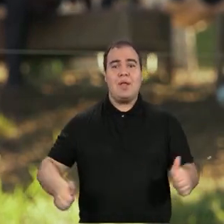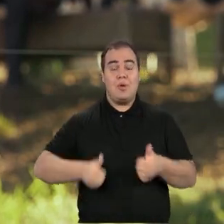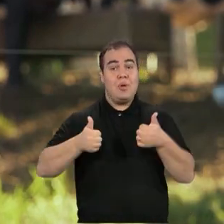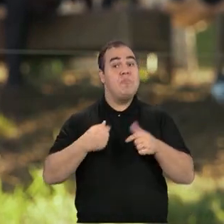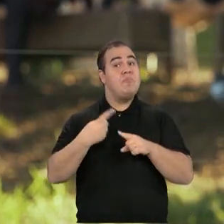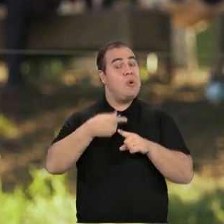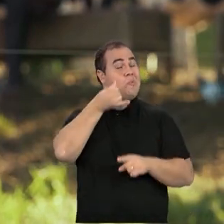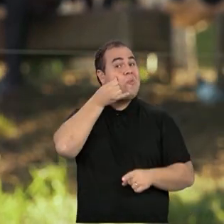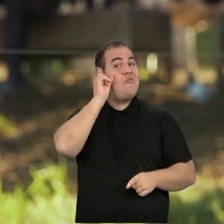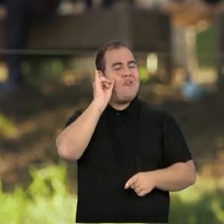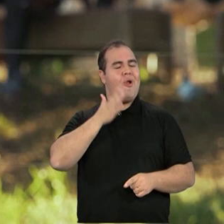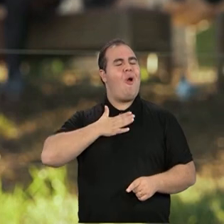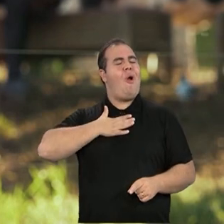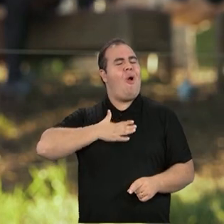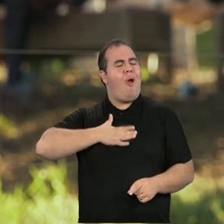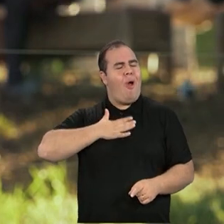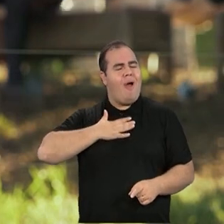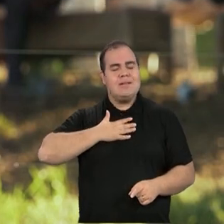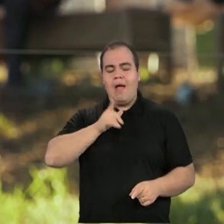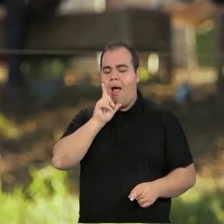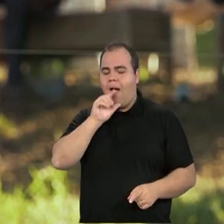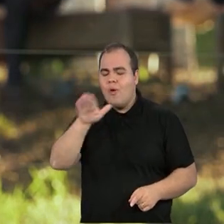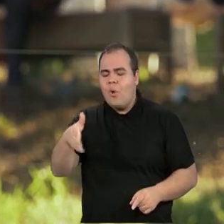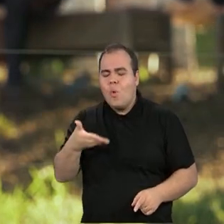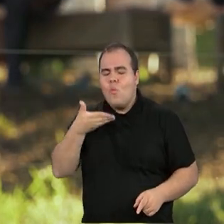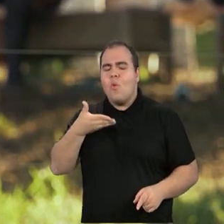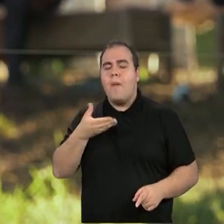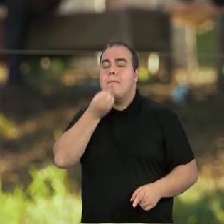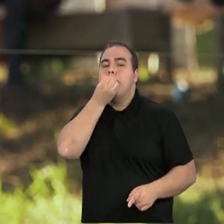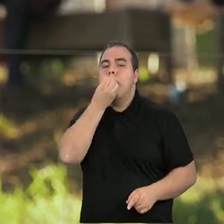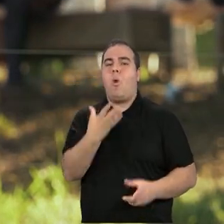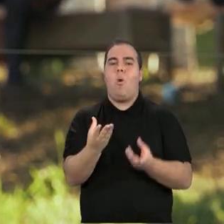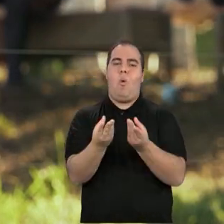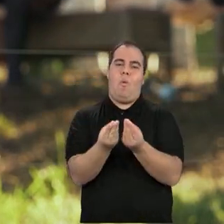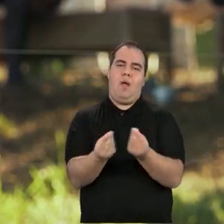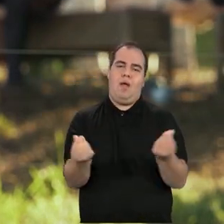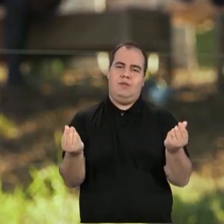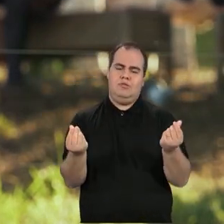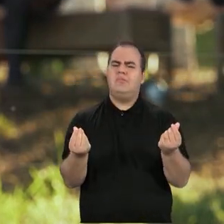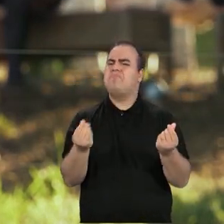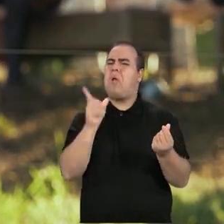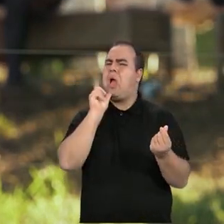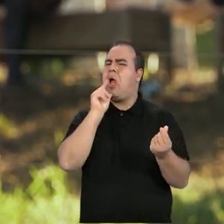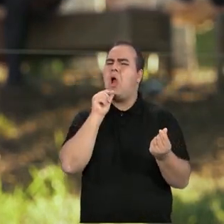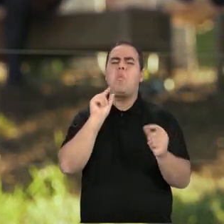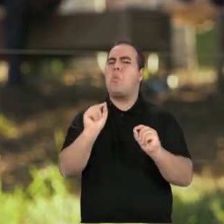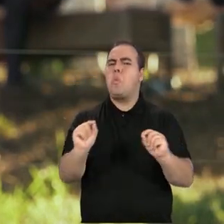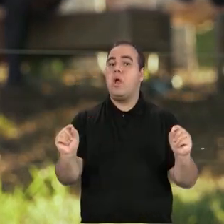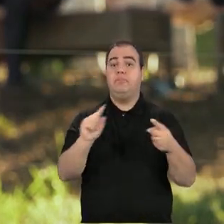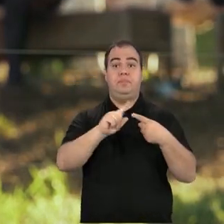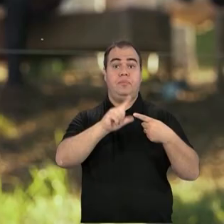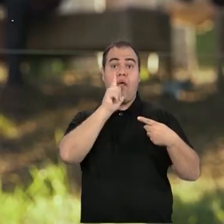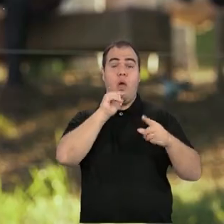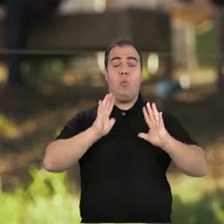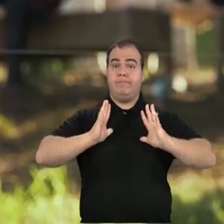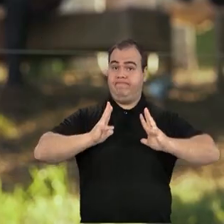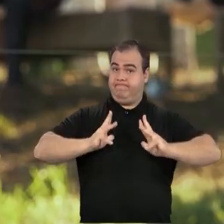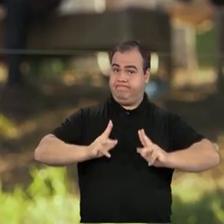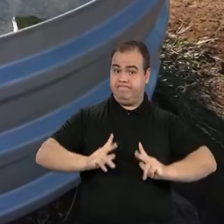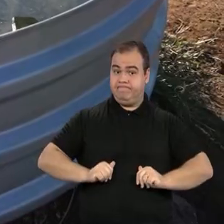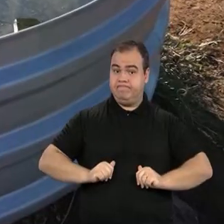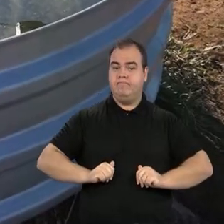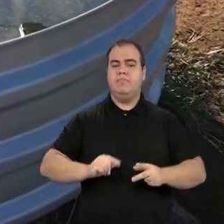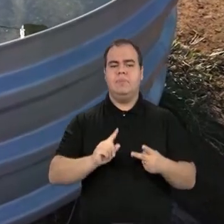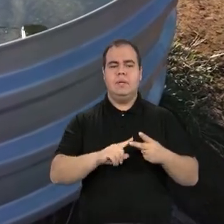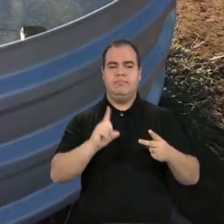seletivos, eles gostam de beber água de boa qualidade. Então, que seria uma água de boa qualidade? Uma água potável, que venha de um